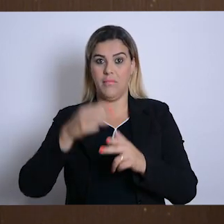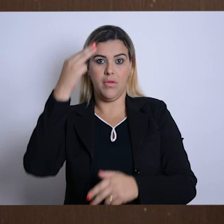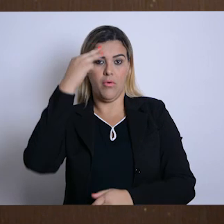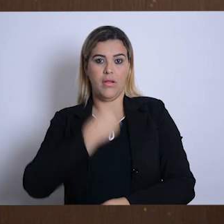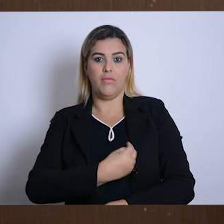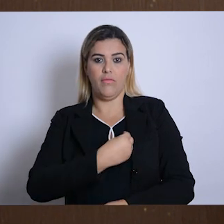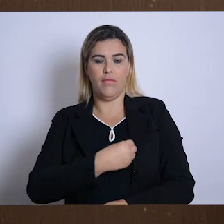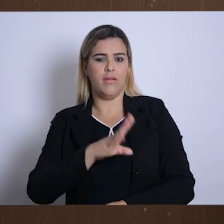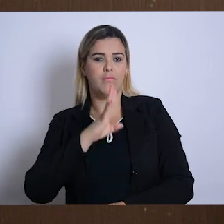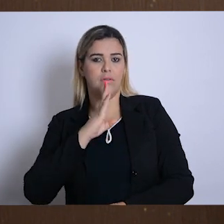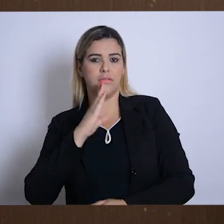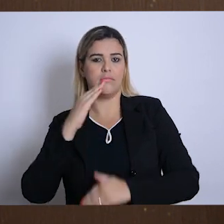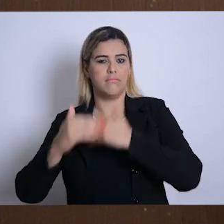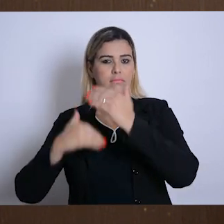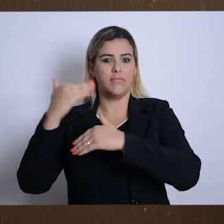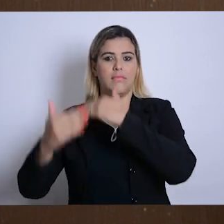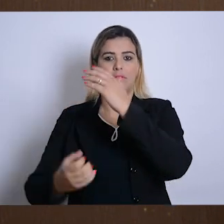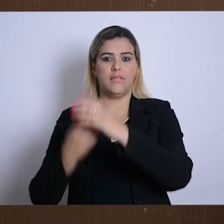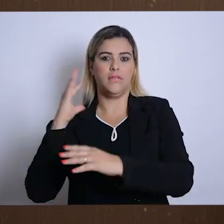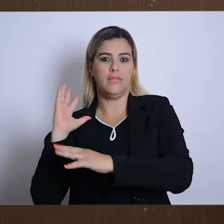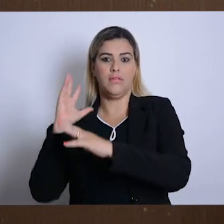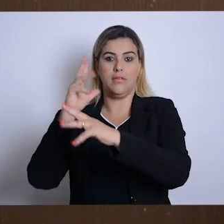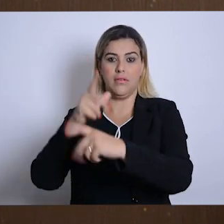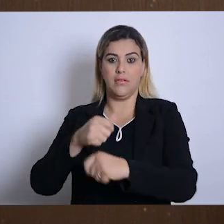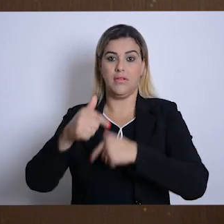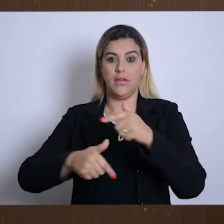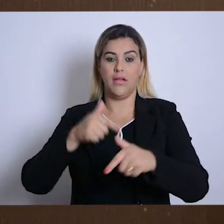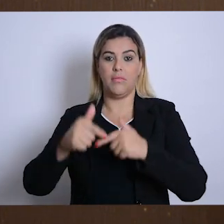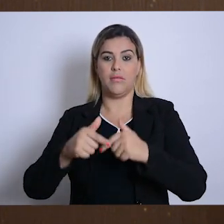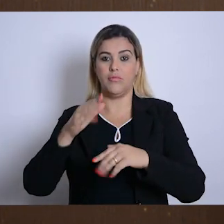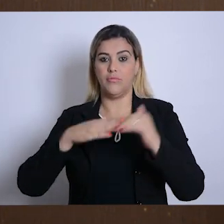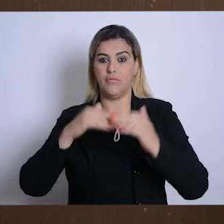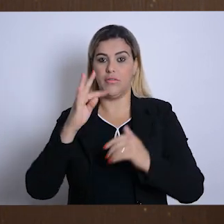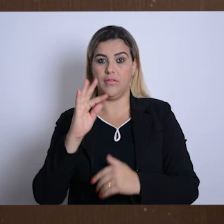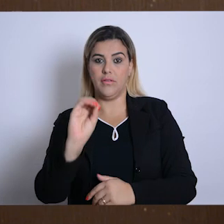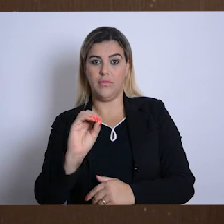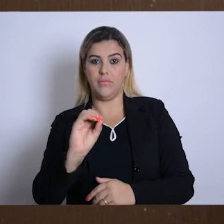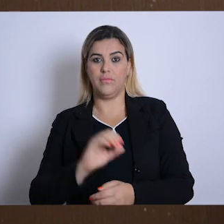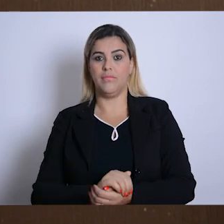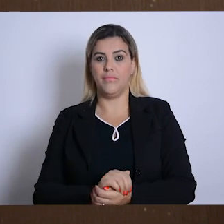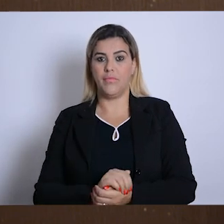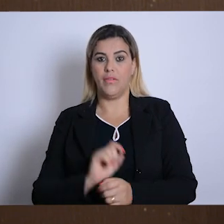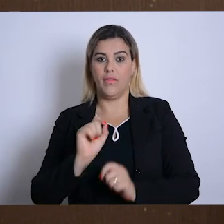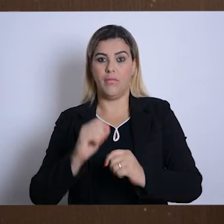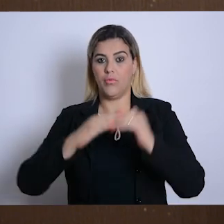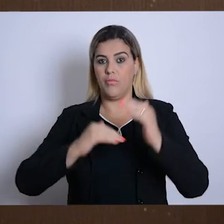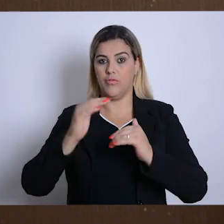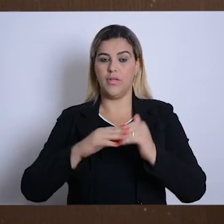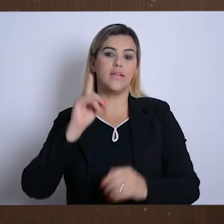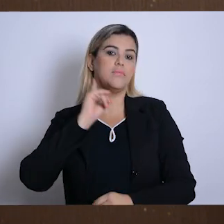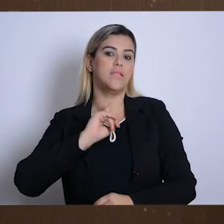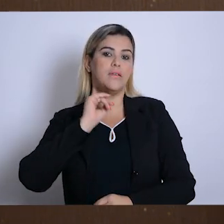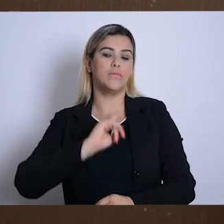vamos conhecer a construção do trabalho realizado em coletividade pelos terapeutas ocupacionais, protagonizado por profissionais